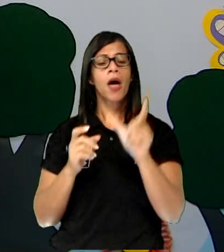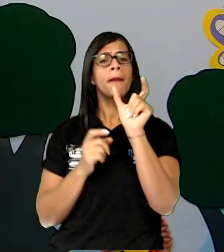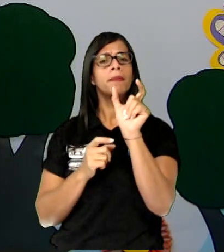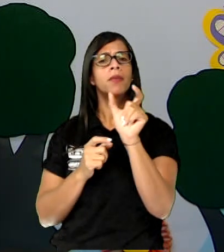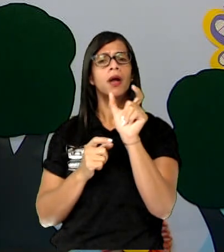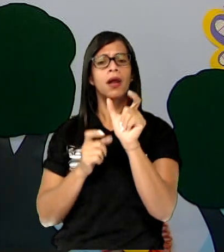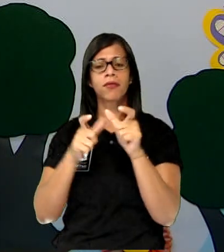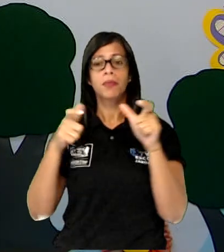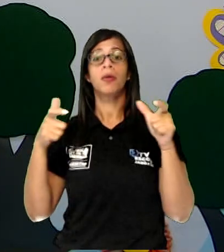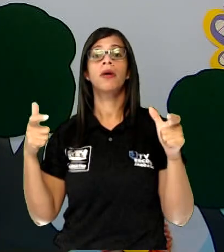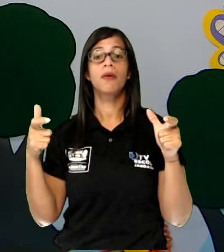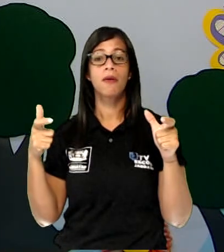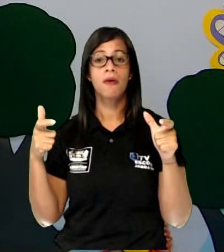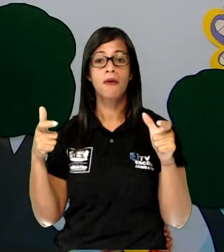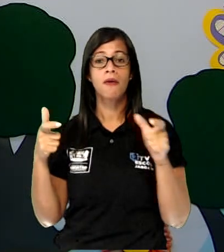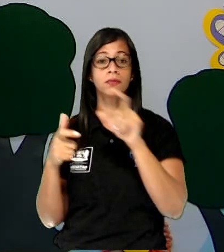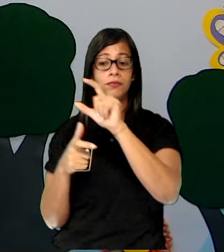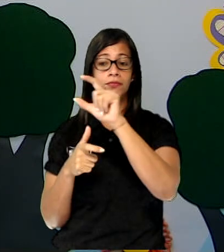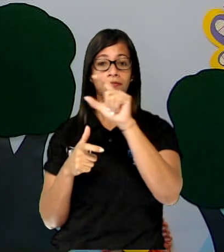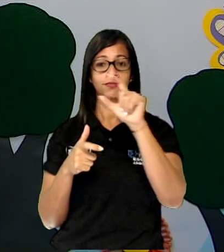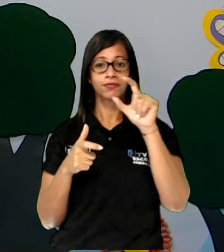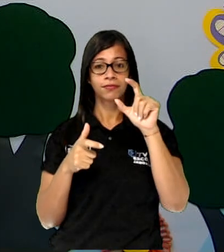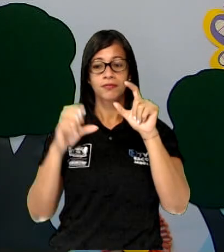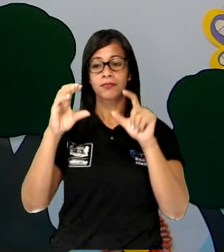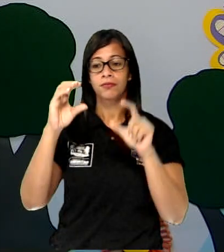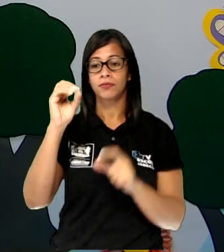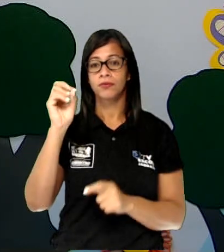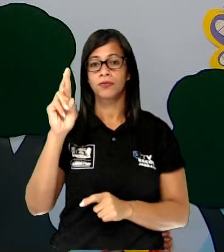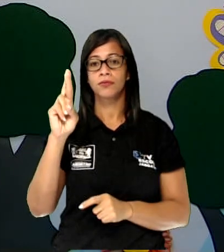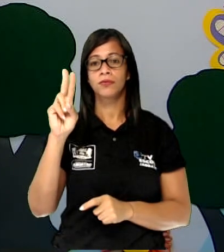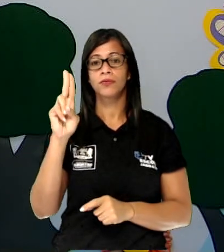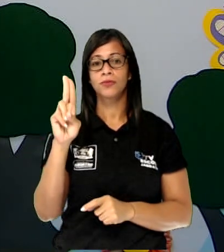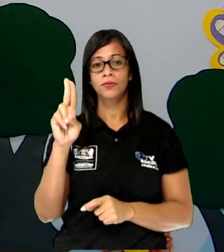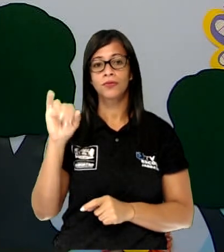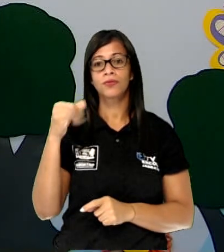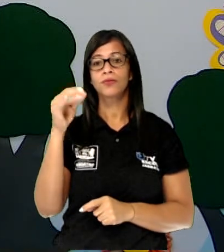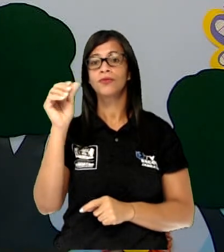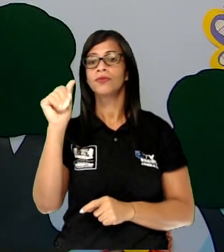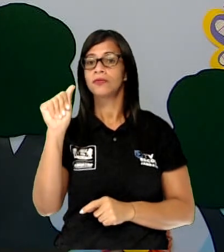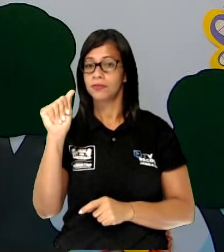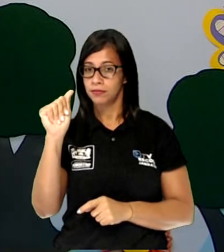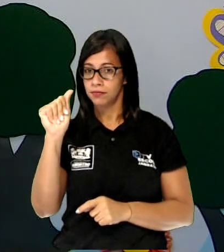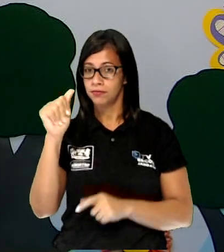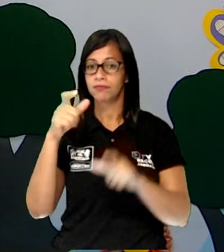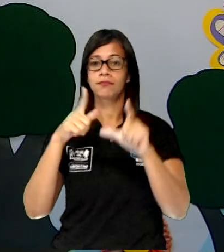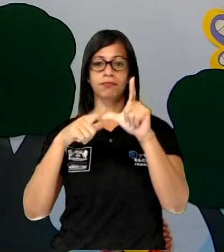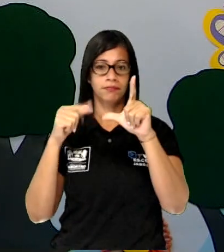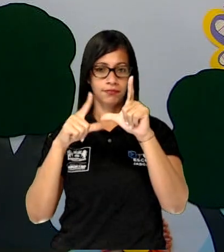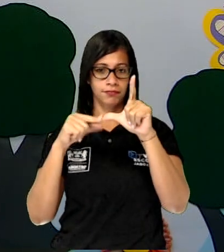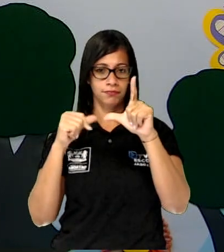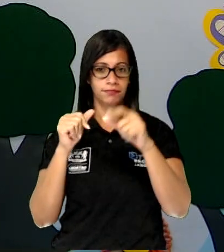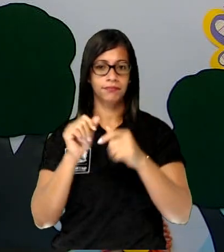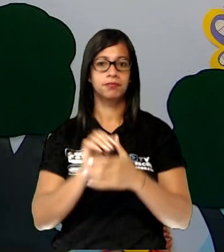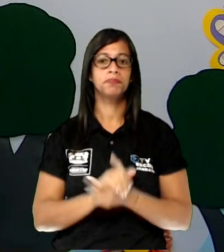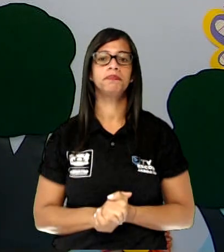Coruja. Tem mais letras, não é? Vamos para a próxima palavra. Olha só. A